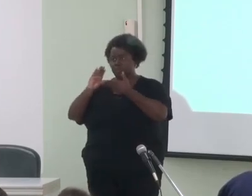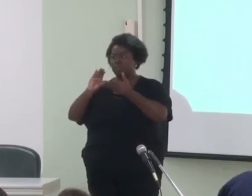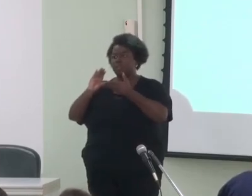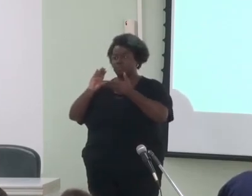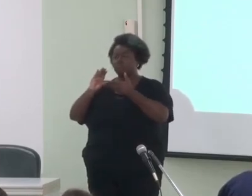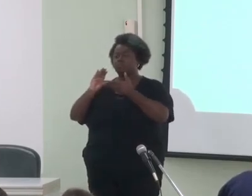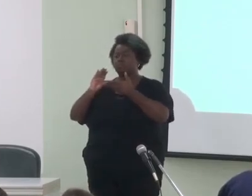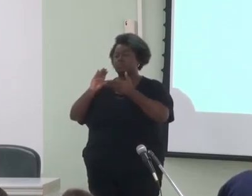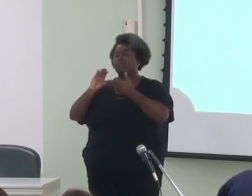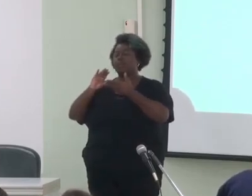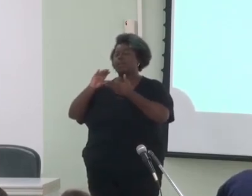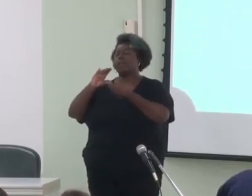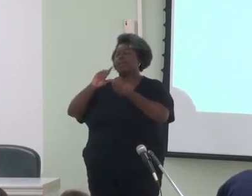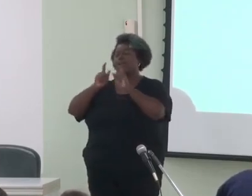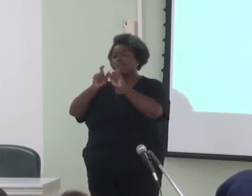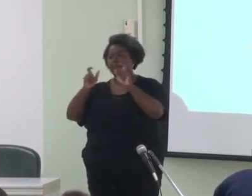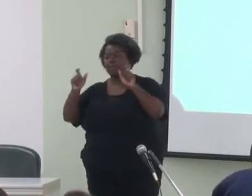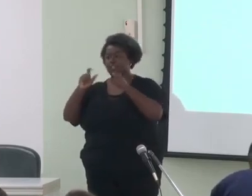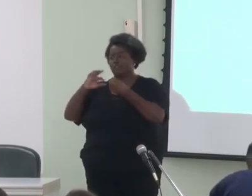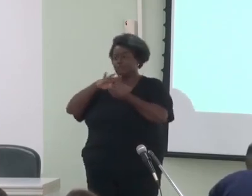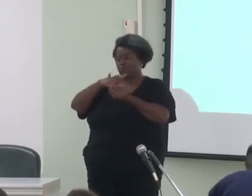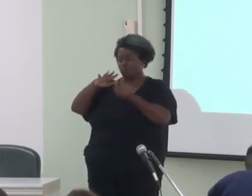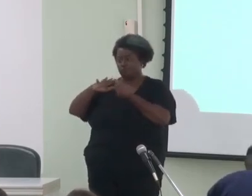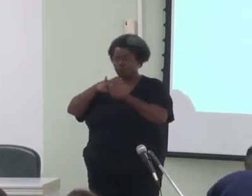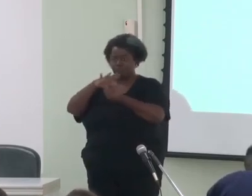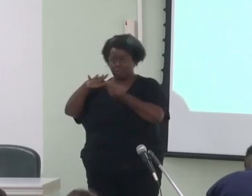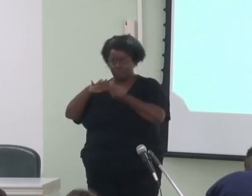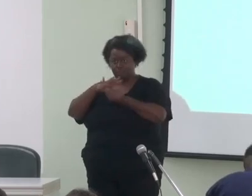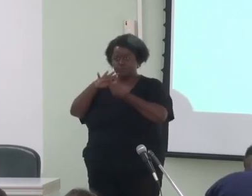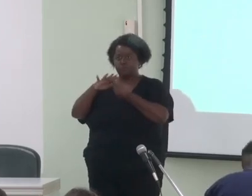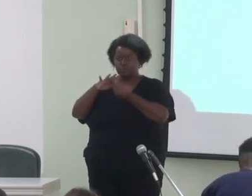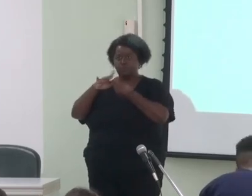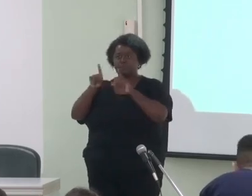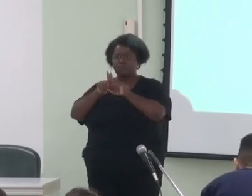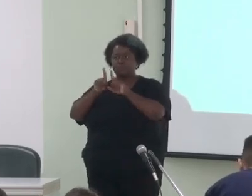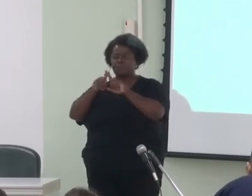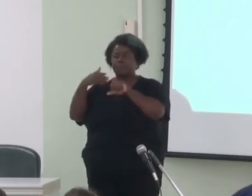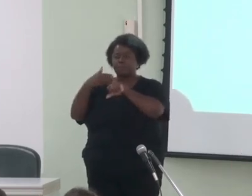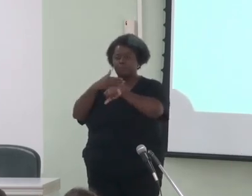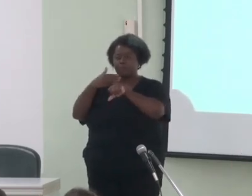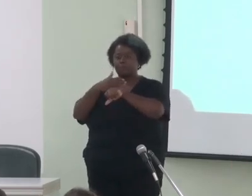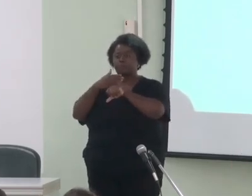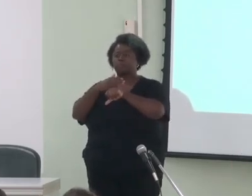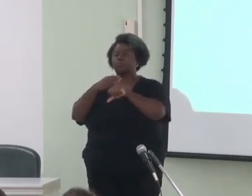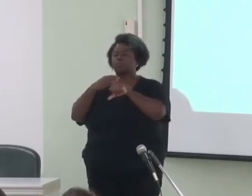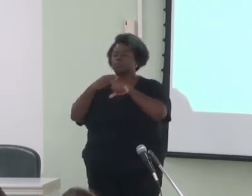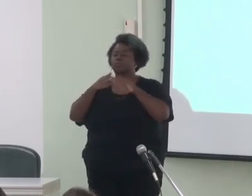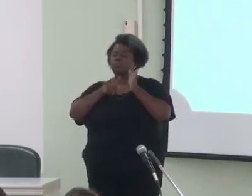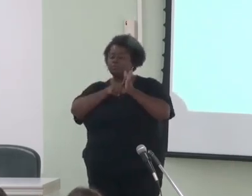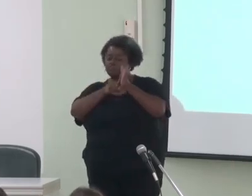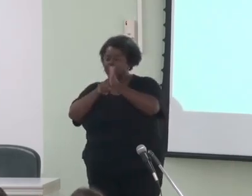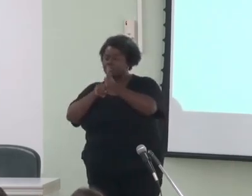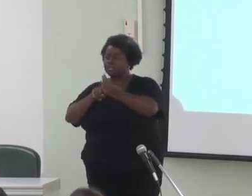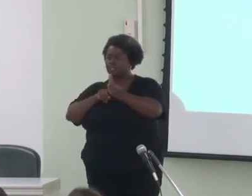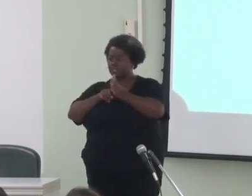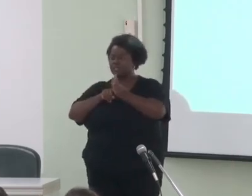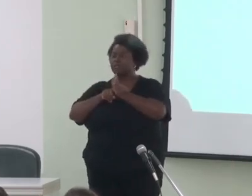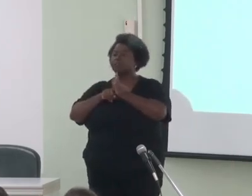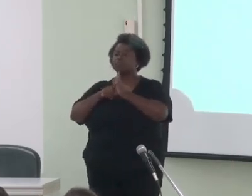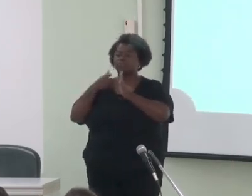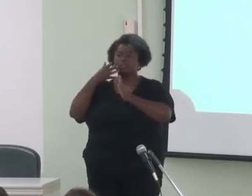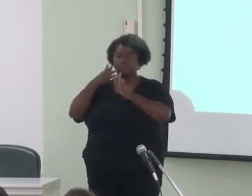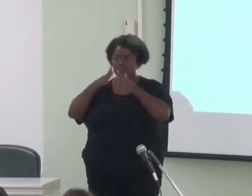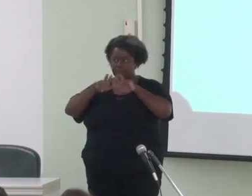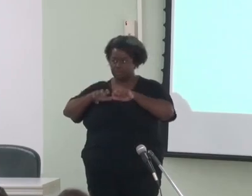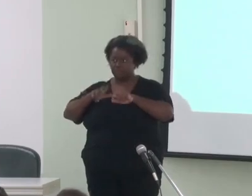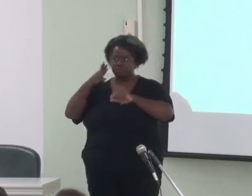Foundation e membro externo do Researched Group of Functional Discursive Grammar. Seu atual projeto